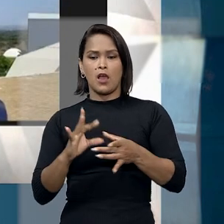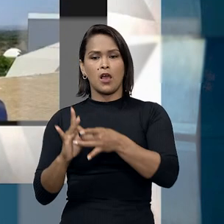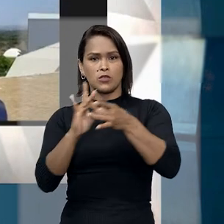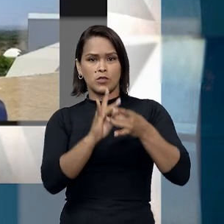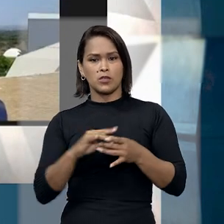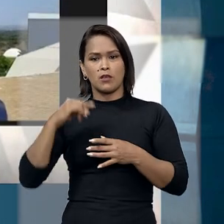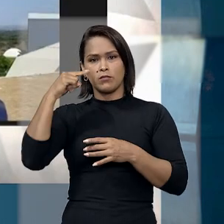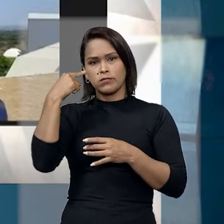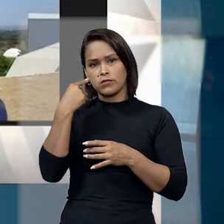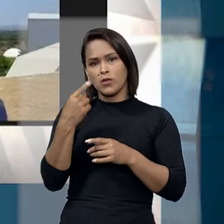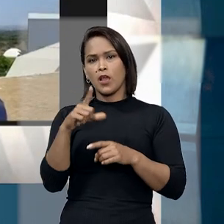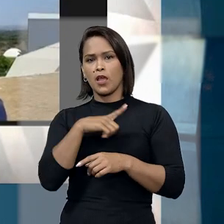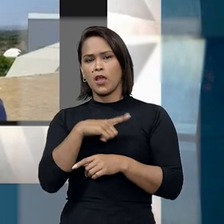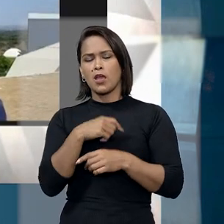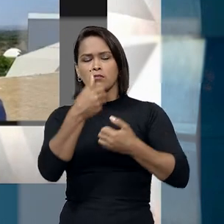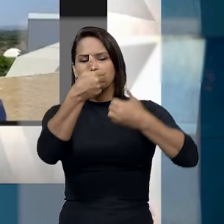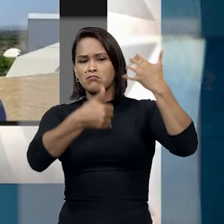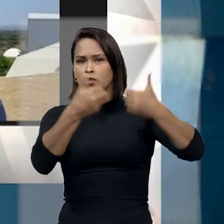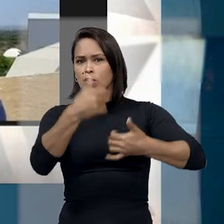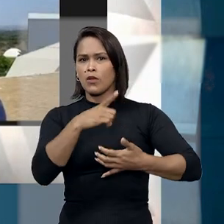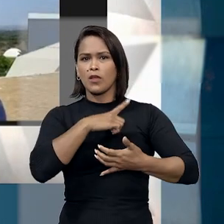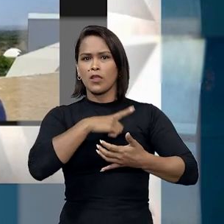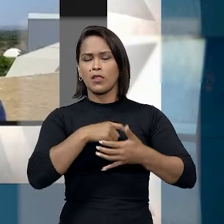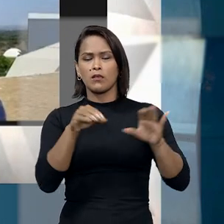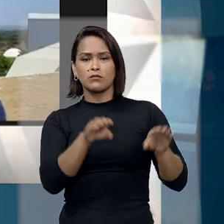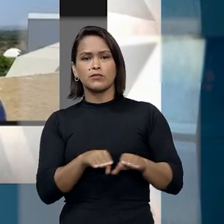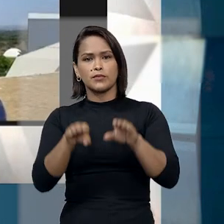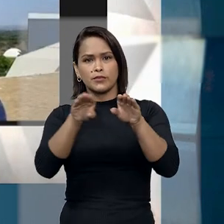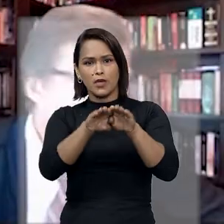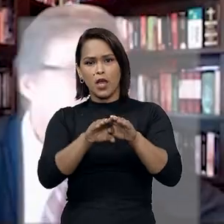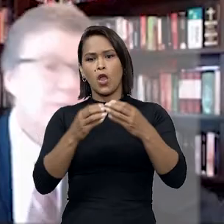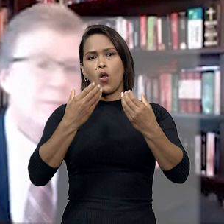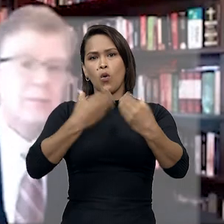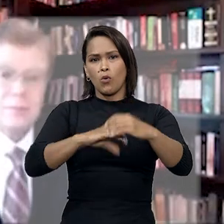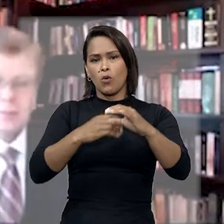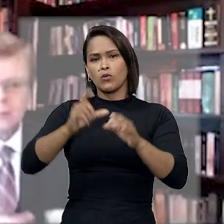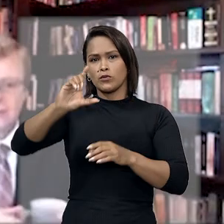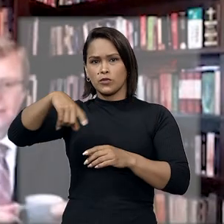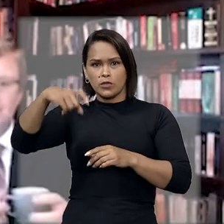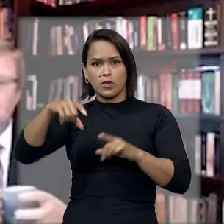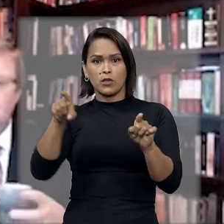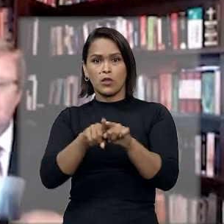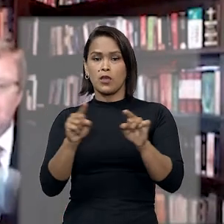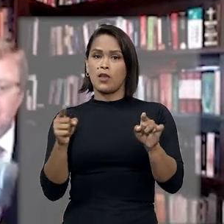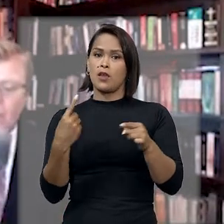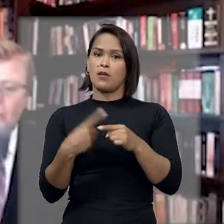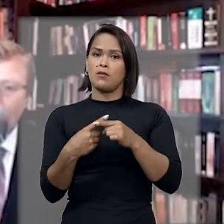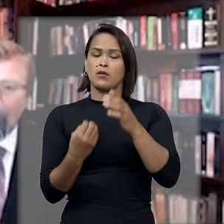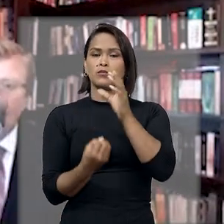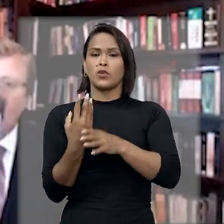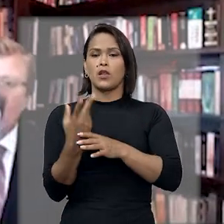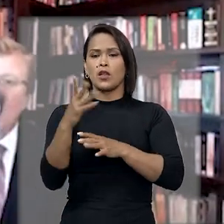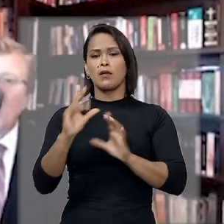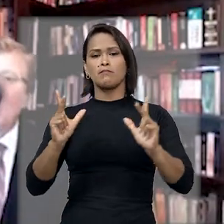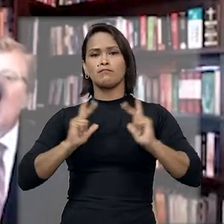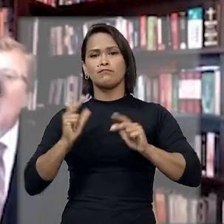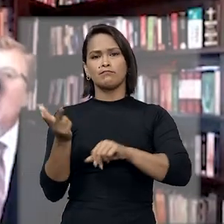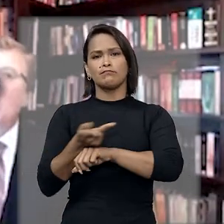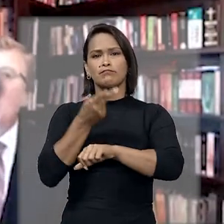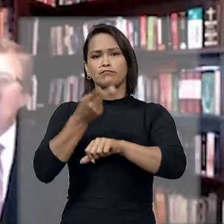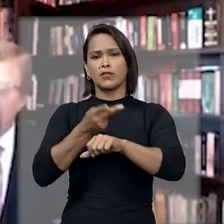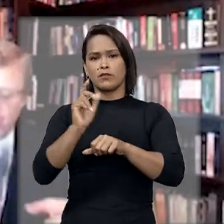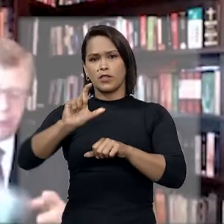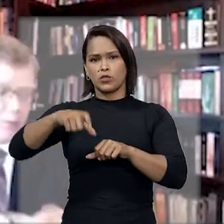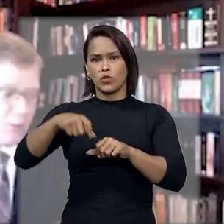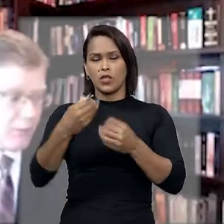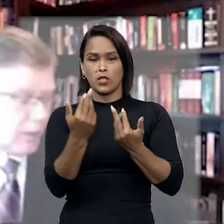de advogados alegou que, tendo sido instalado concurso de credores e em razão da natureza privilegiada do crédito